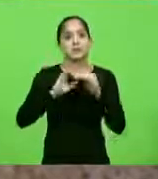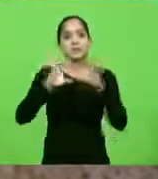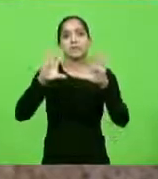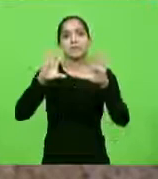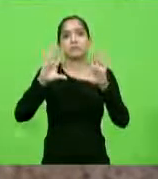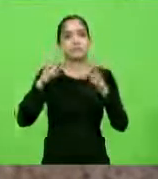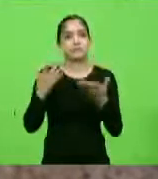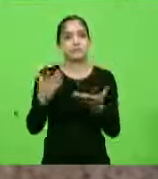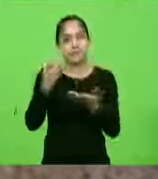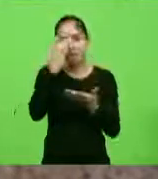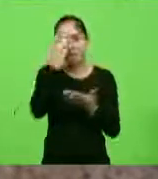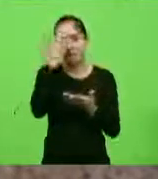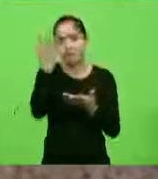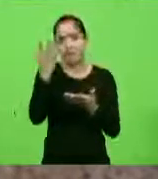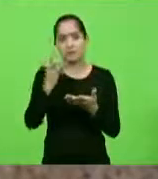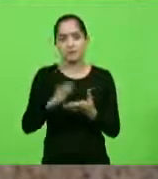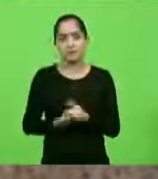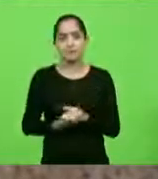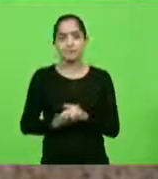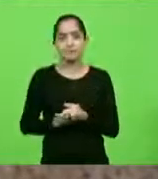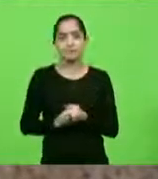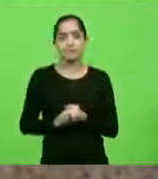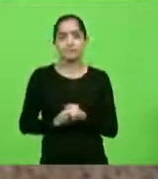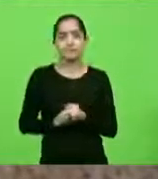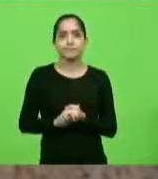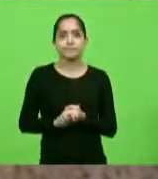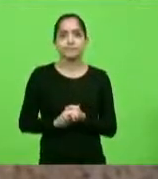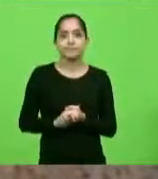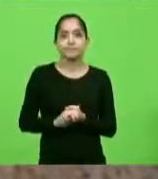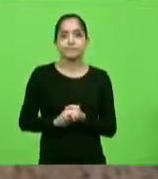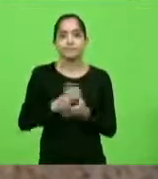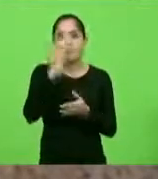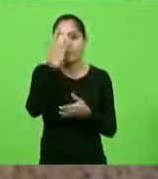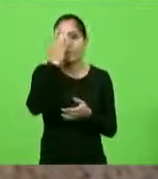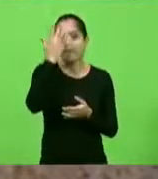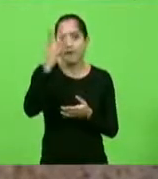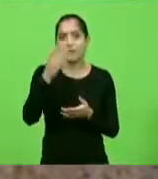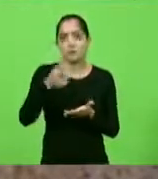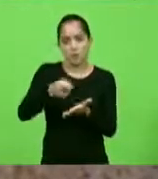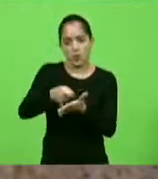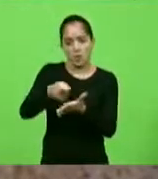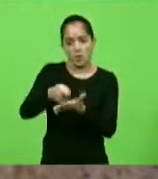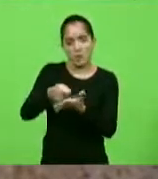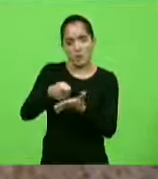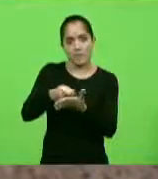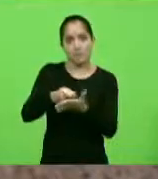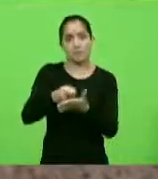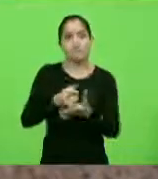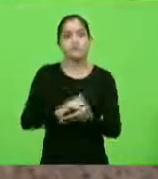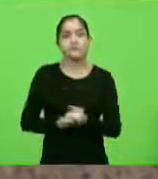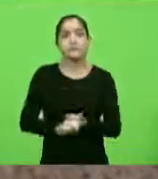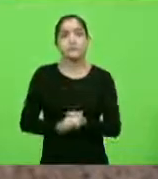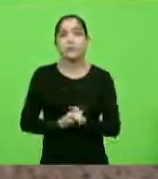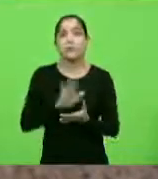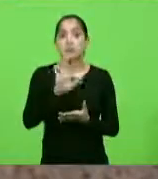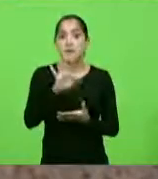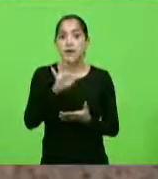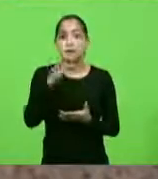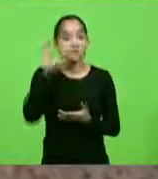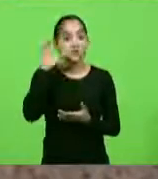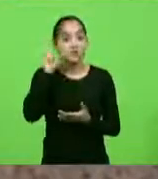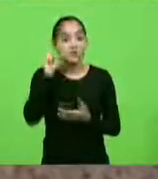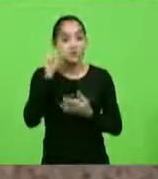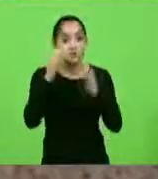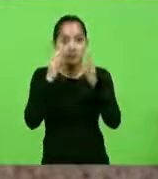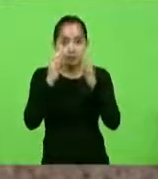abrir a geladeira e pegar o leite, é só isso. Como é fácil ser cobrador de impostos e não pagador. Nós precisamos ouvir o